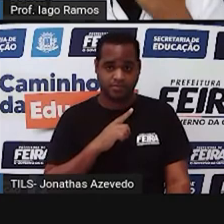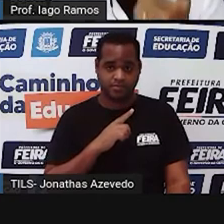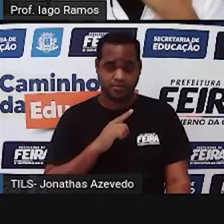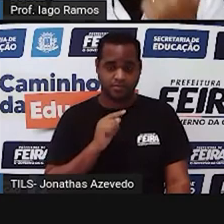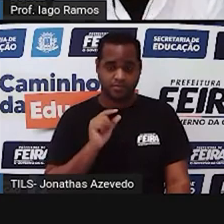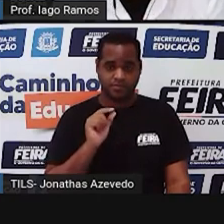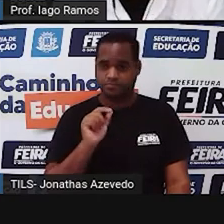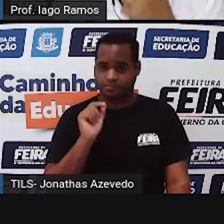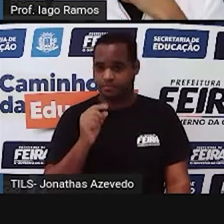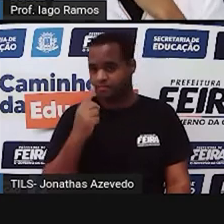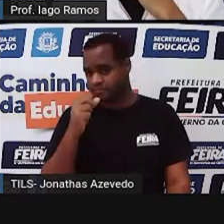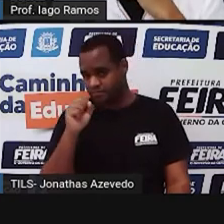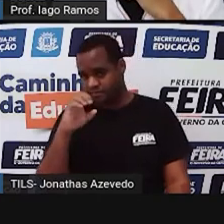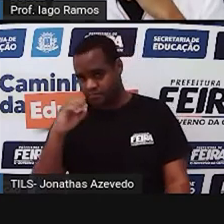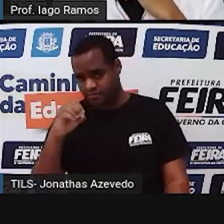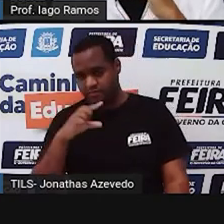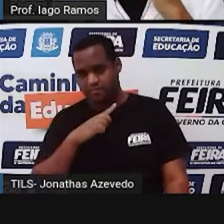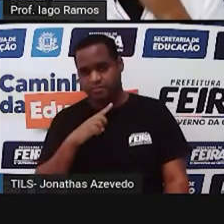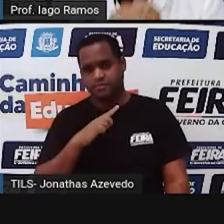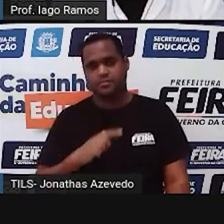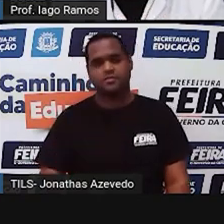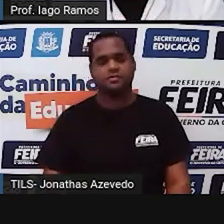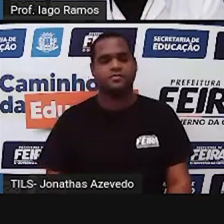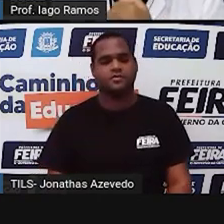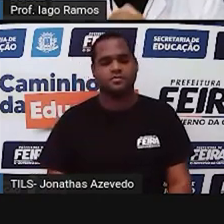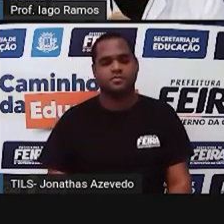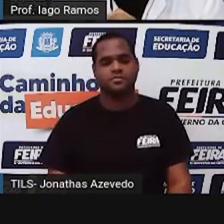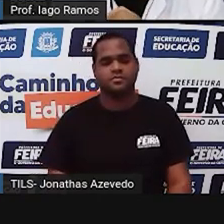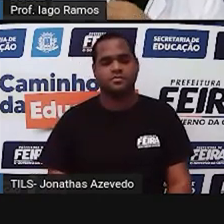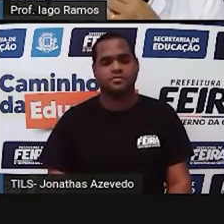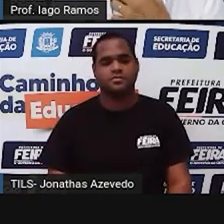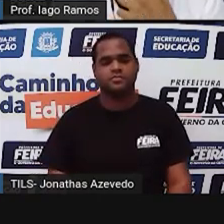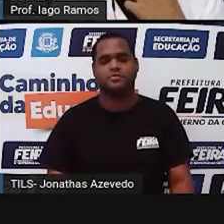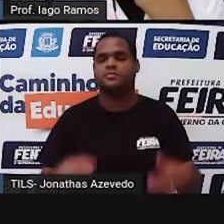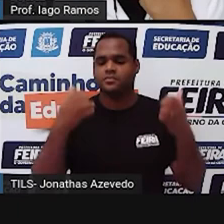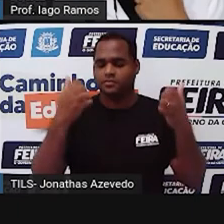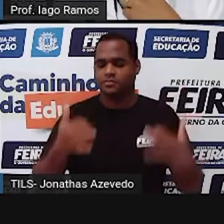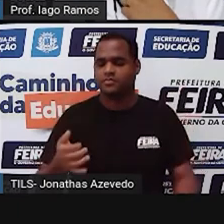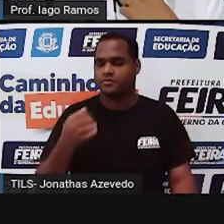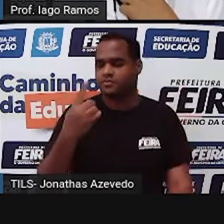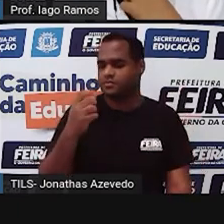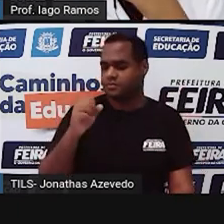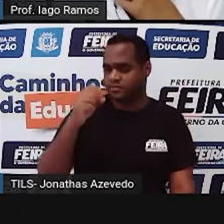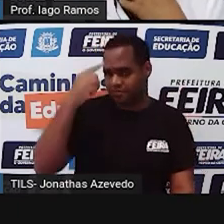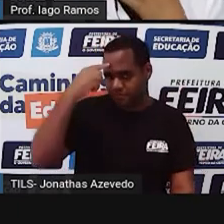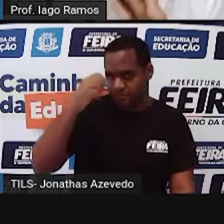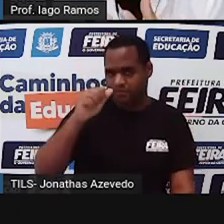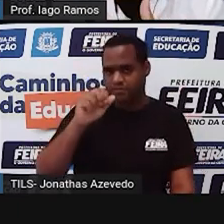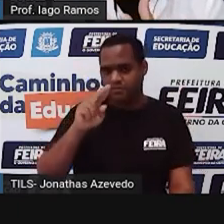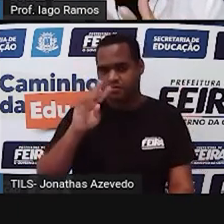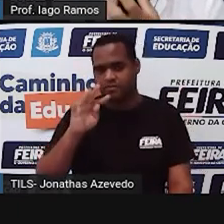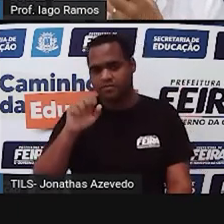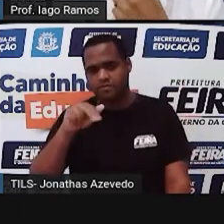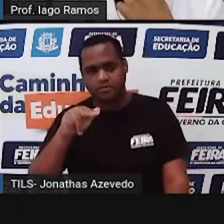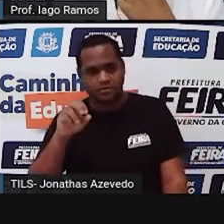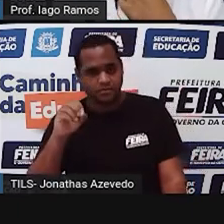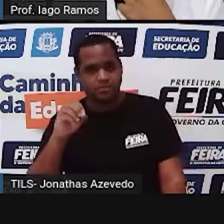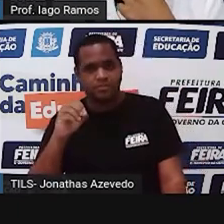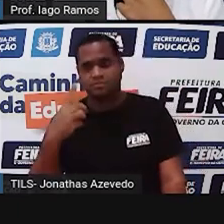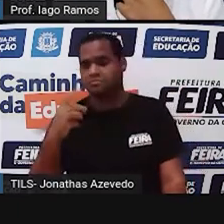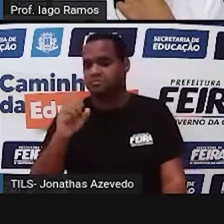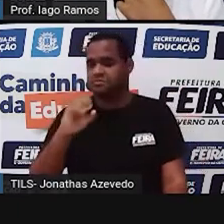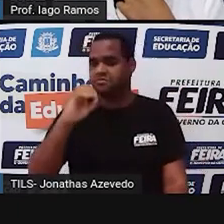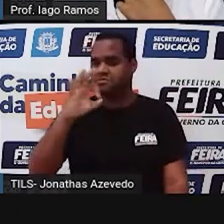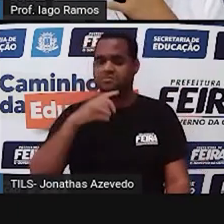deu 180 graus. Somei os três ângulos de um triângulo acutângulo, deu 180 graus também.